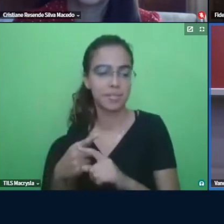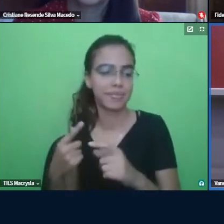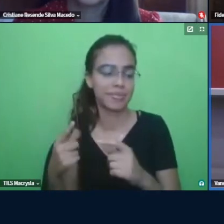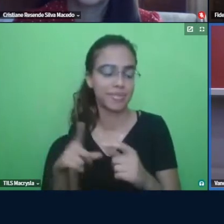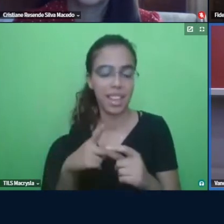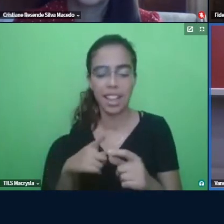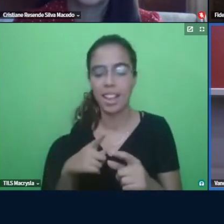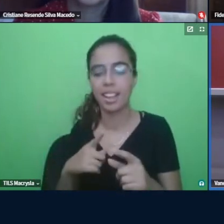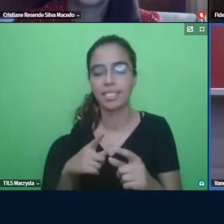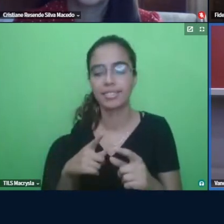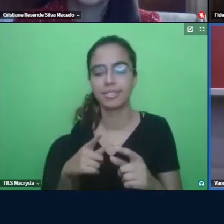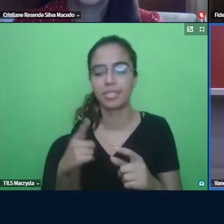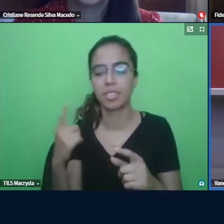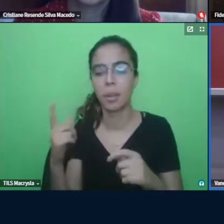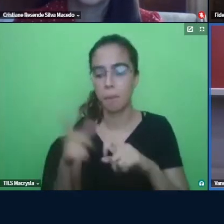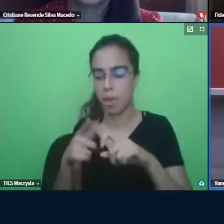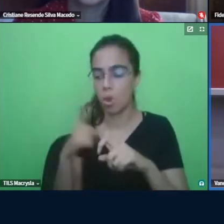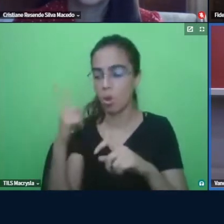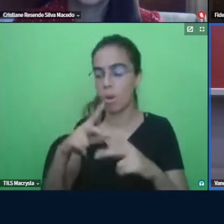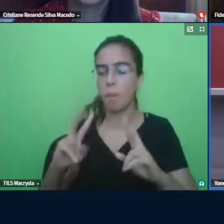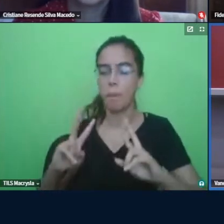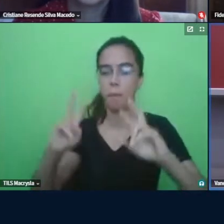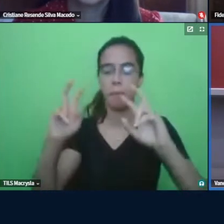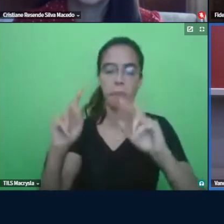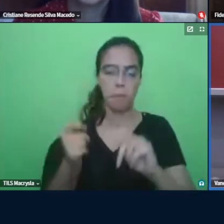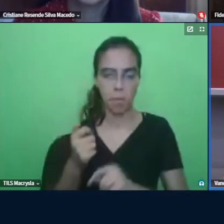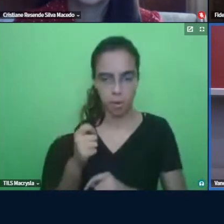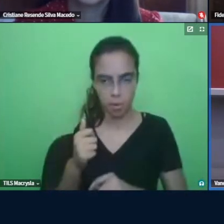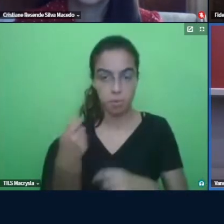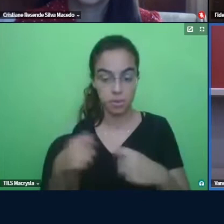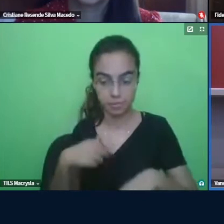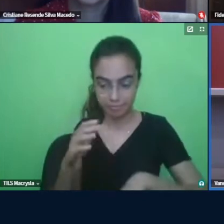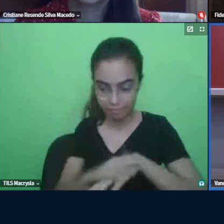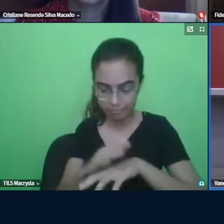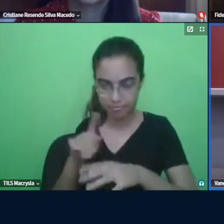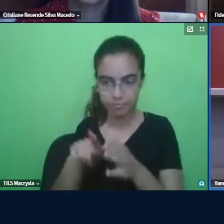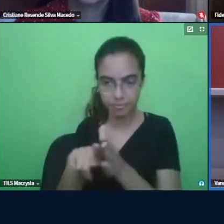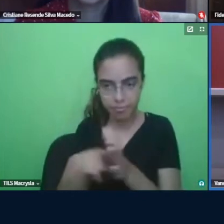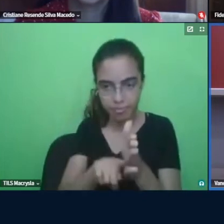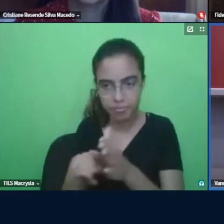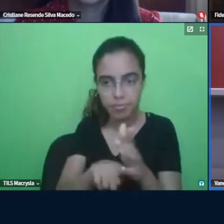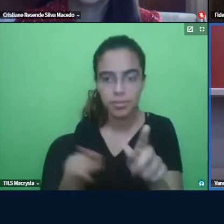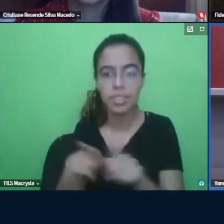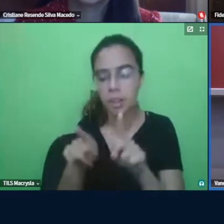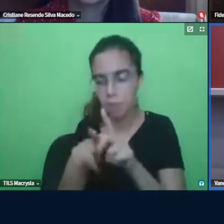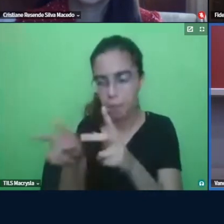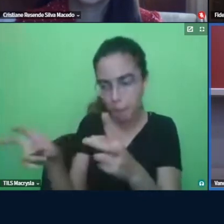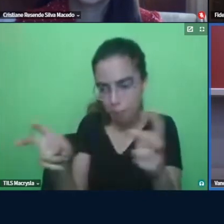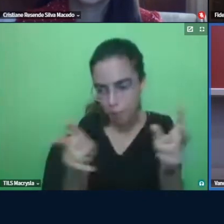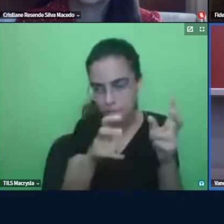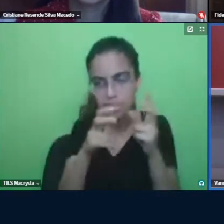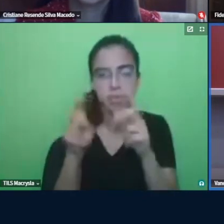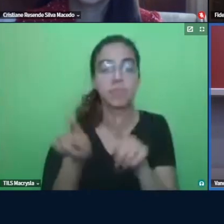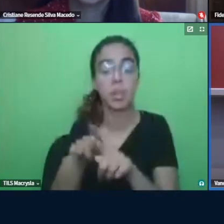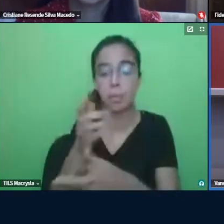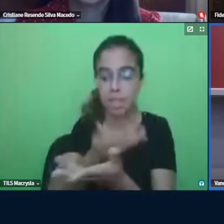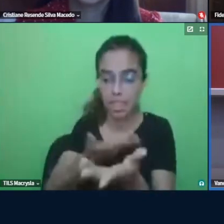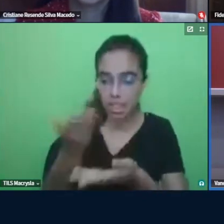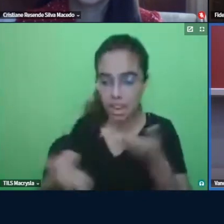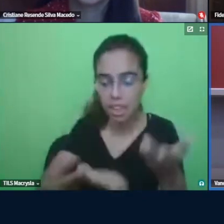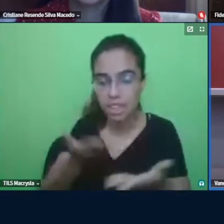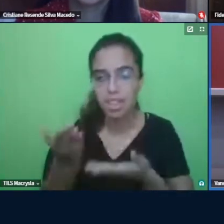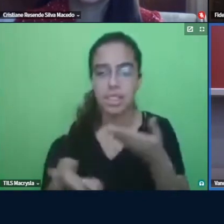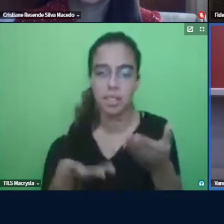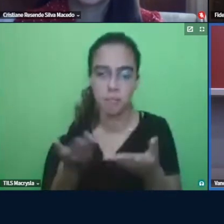menos atenção e fossem mais excluídos né não sei isso a gente vai deixar para outras outras pessoas discutirem que não é